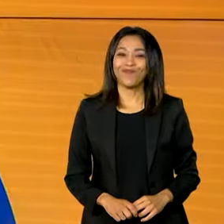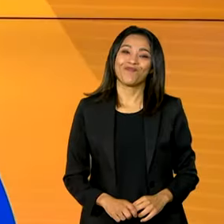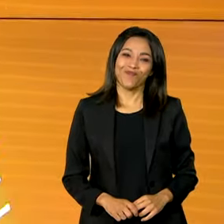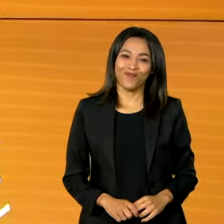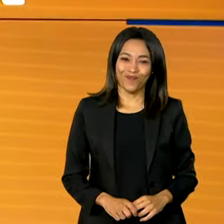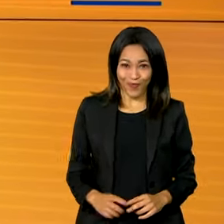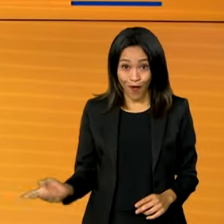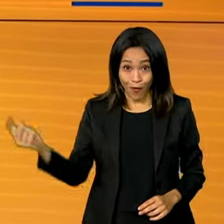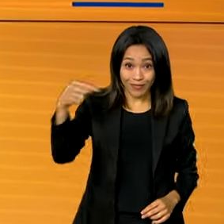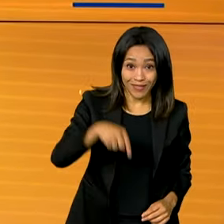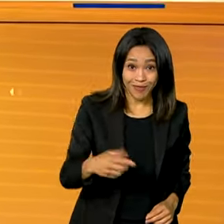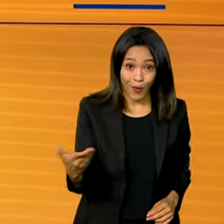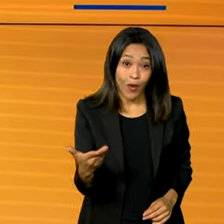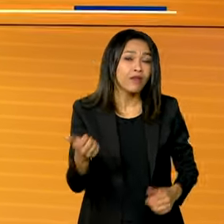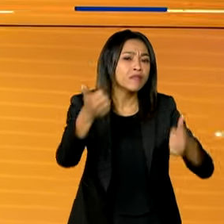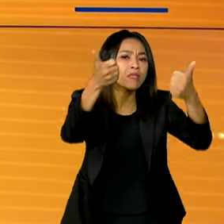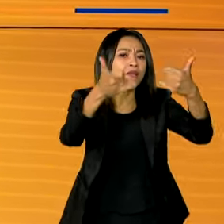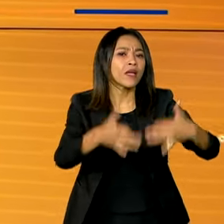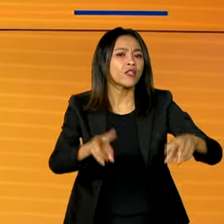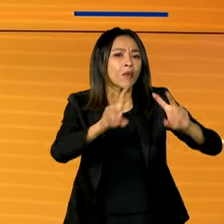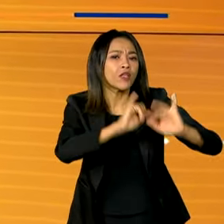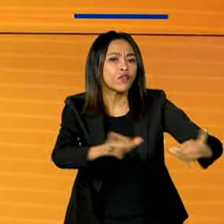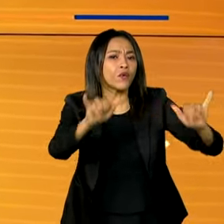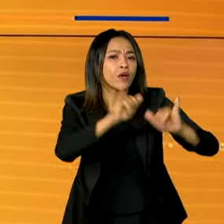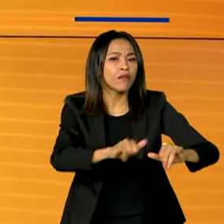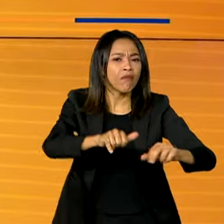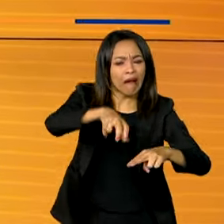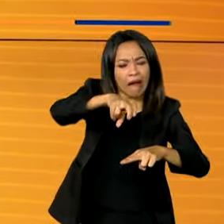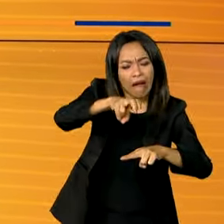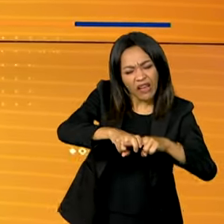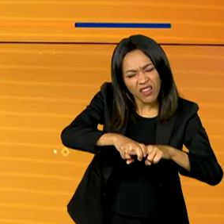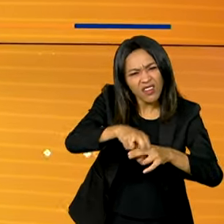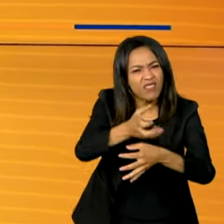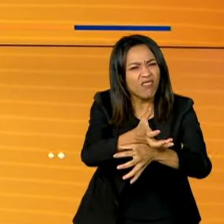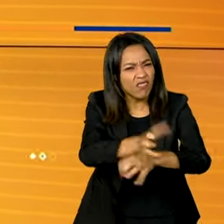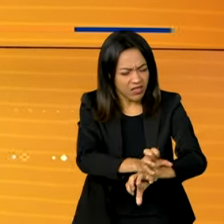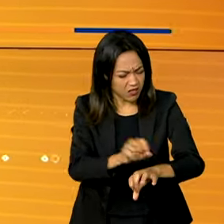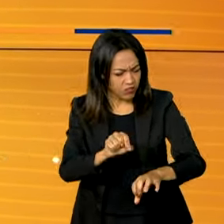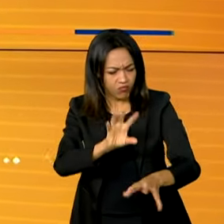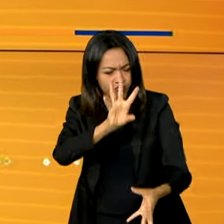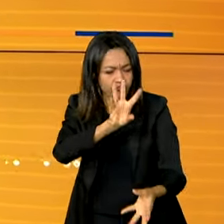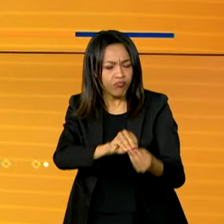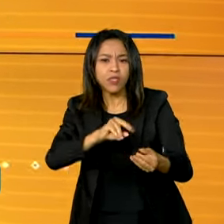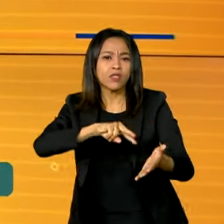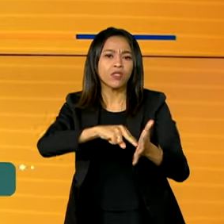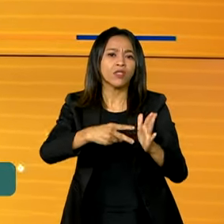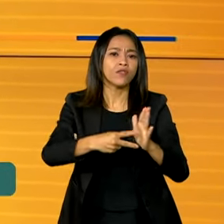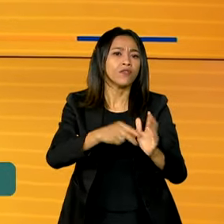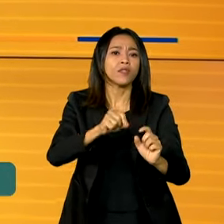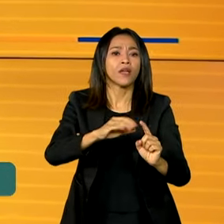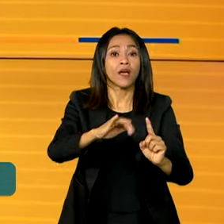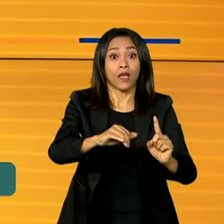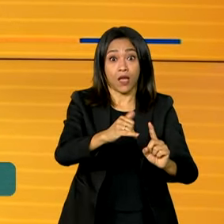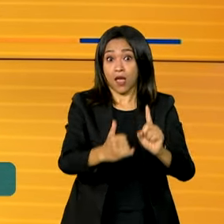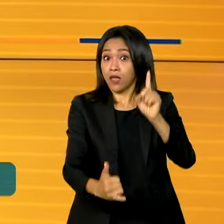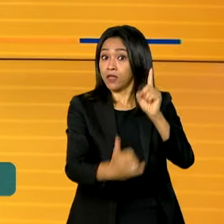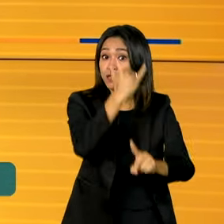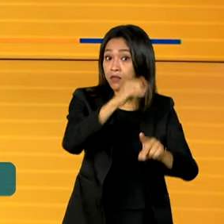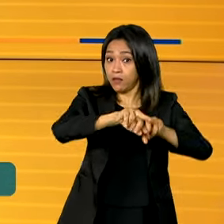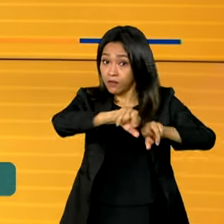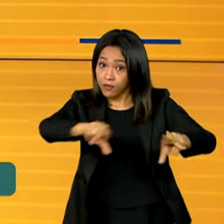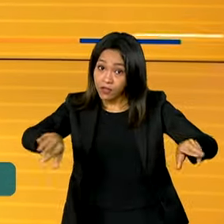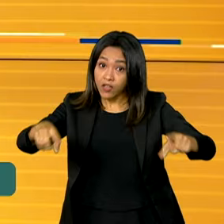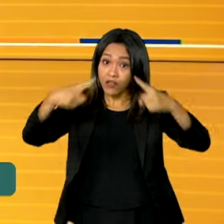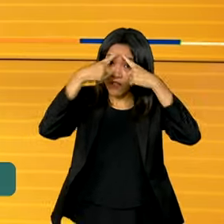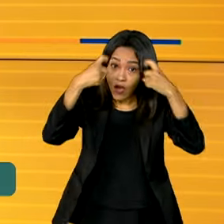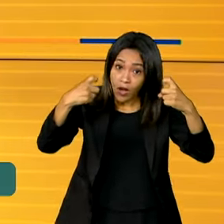Estamos de volta, vamos falar da campanha Cadeiras Vazias, que simboliza as vítimas da violência nos estádios de futebol.